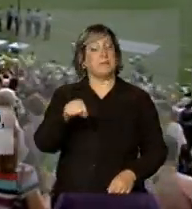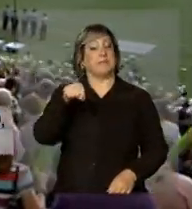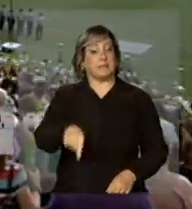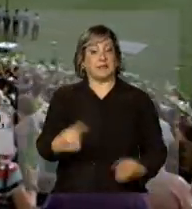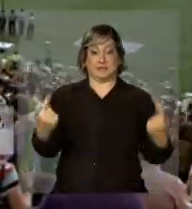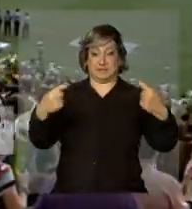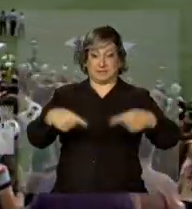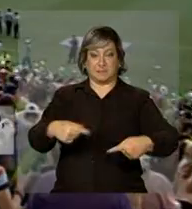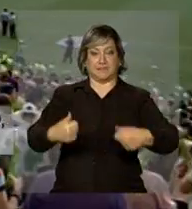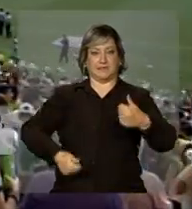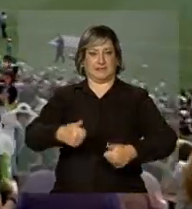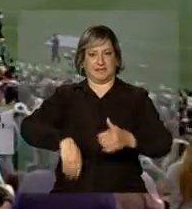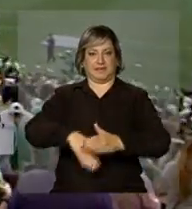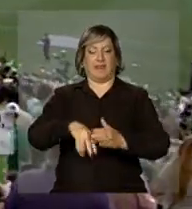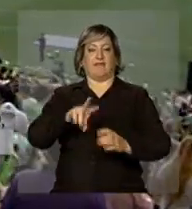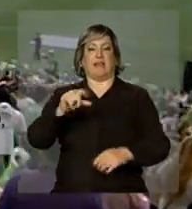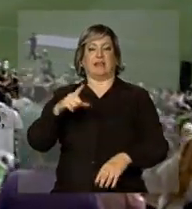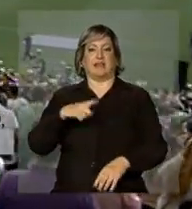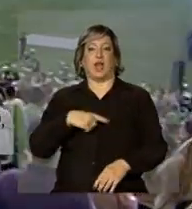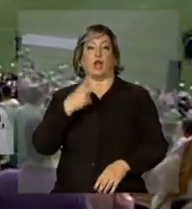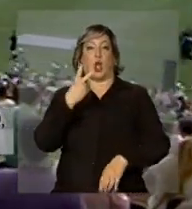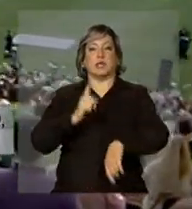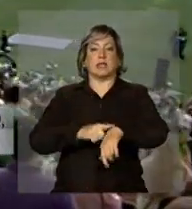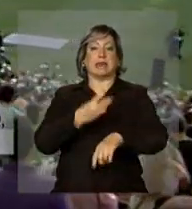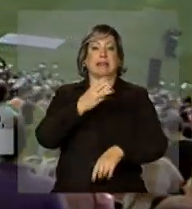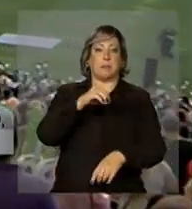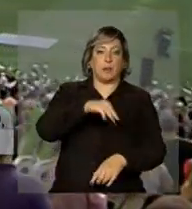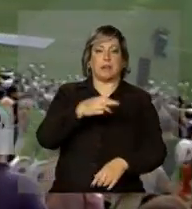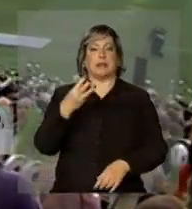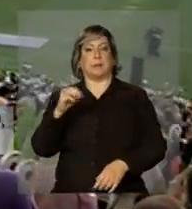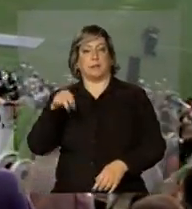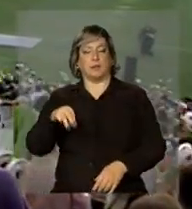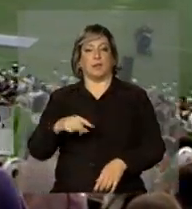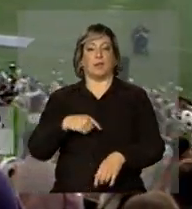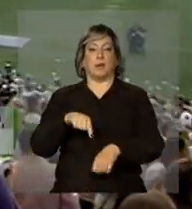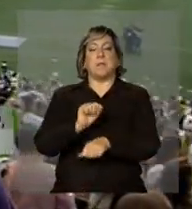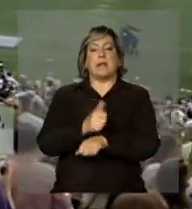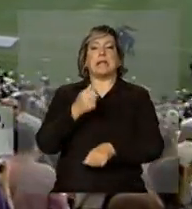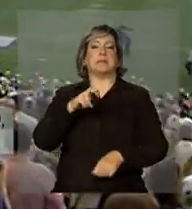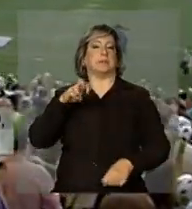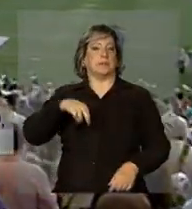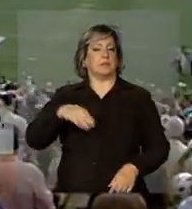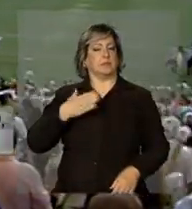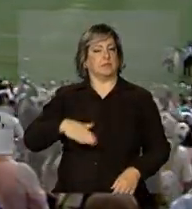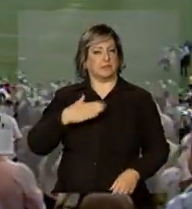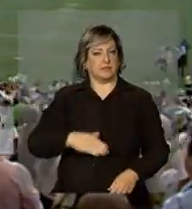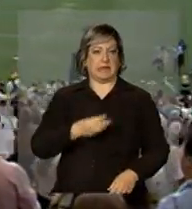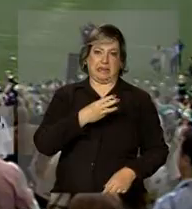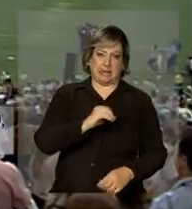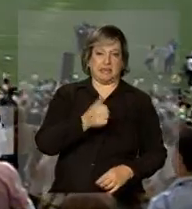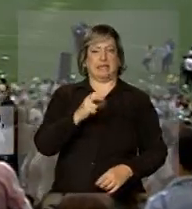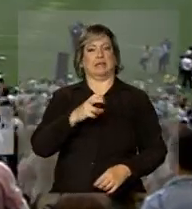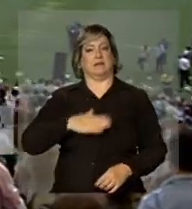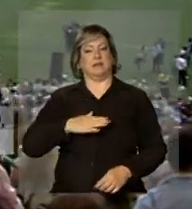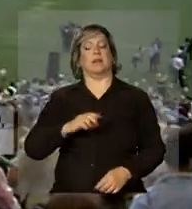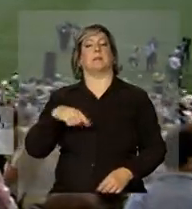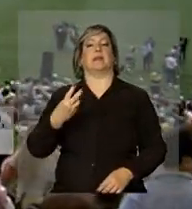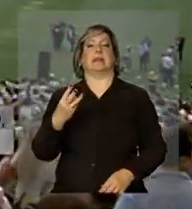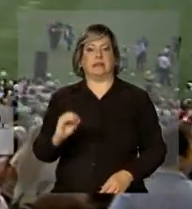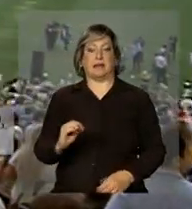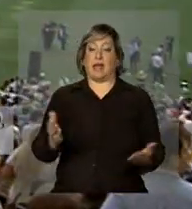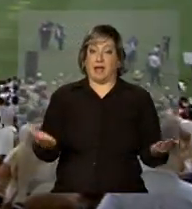partida vai ter dois tempos de 30 minutos e um intervalo de 15 minutos entre um tempo e outro.